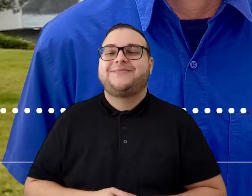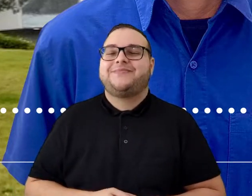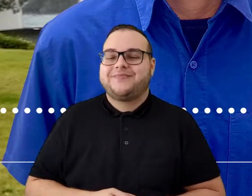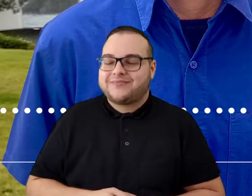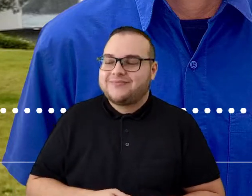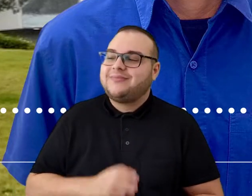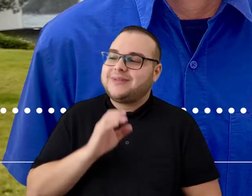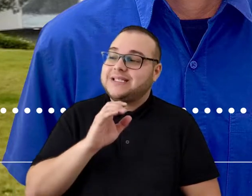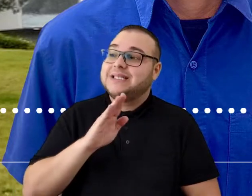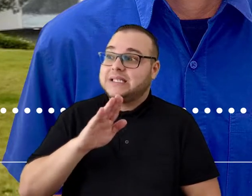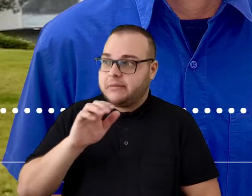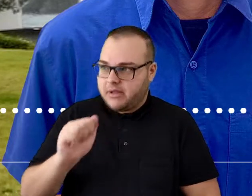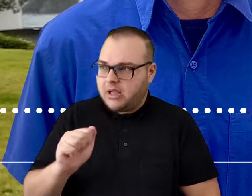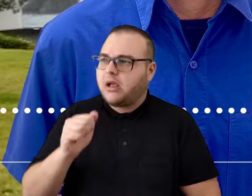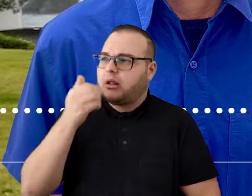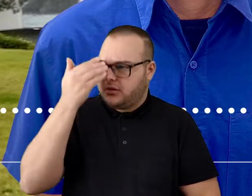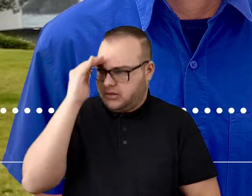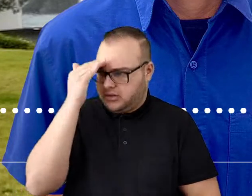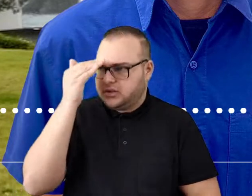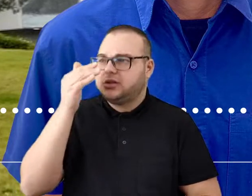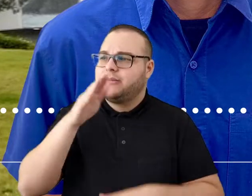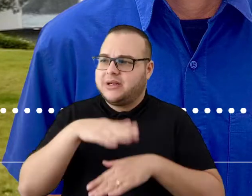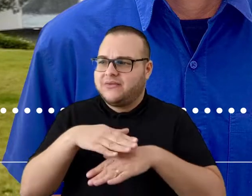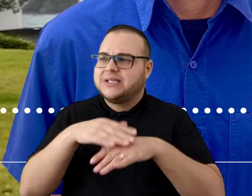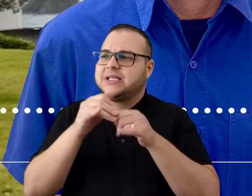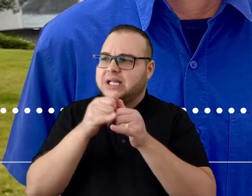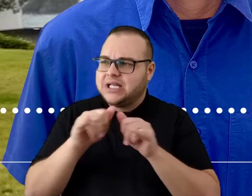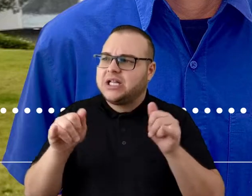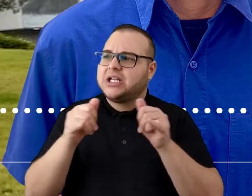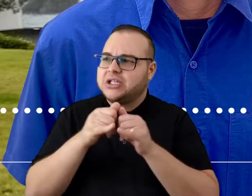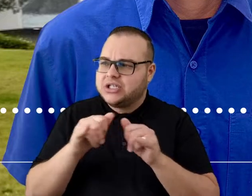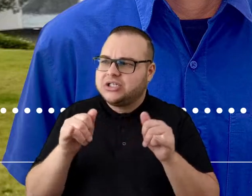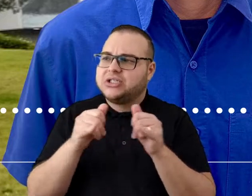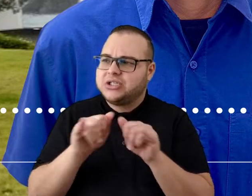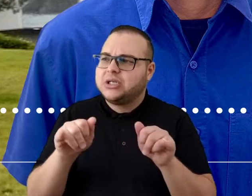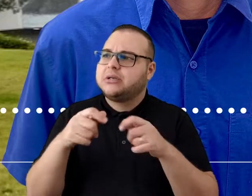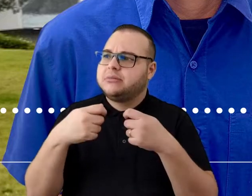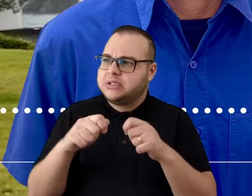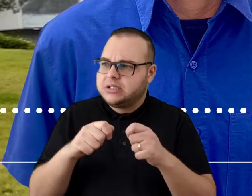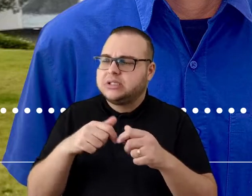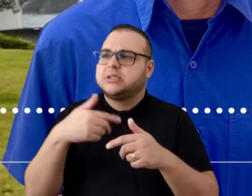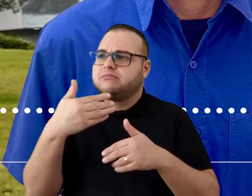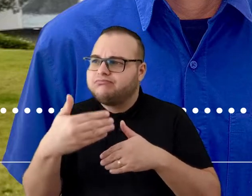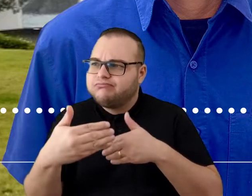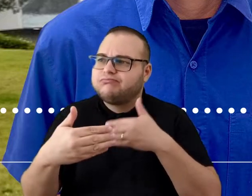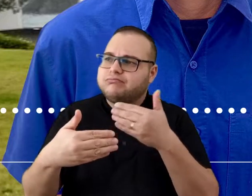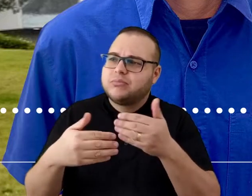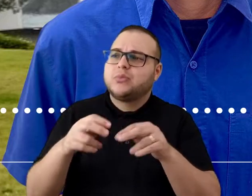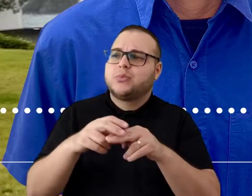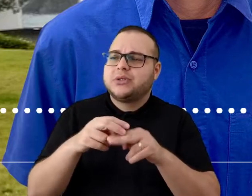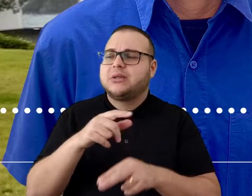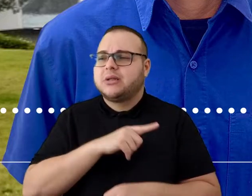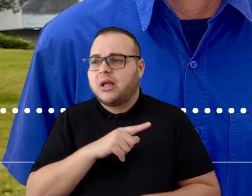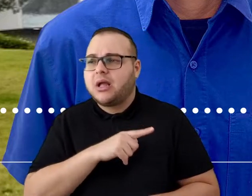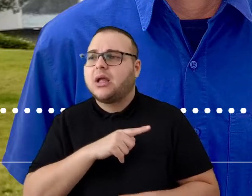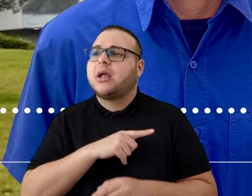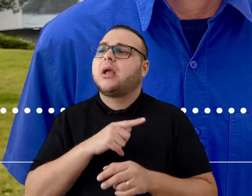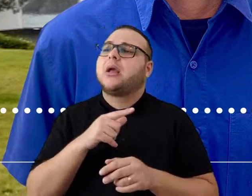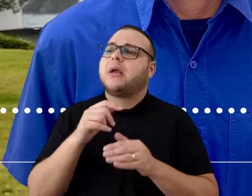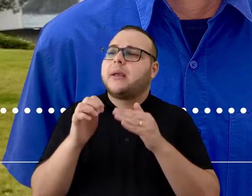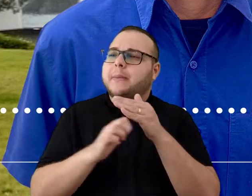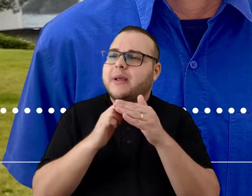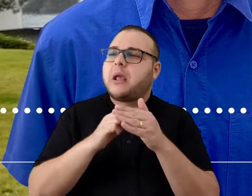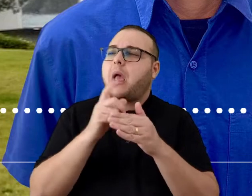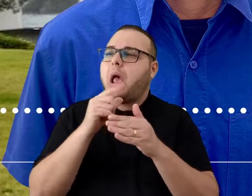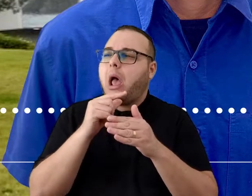entende a importância dessa geração de energia, né, Micael? Ela ser renovável, né? Por isso que a gente tem as hidrelétricas, por isso que a gente fez